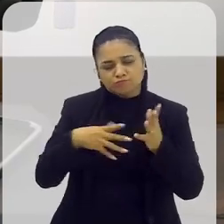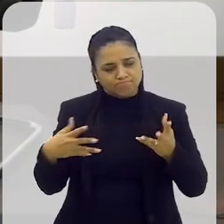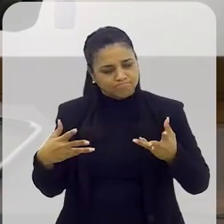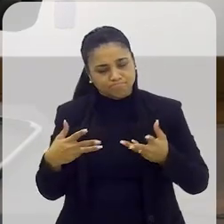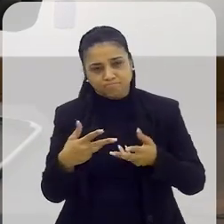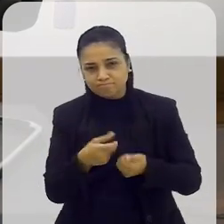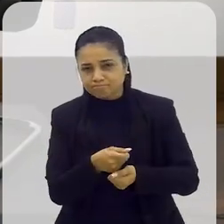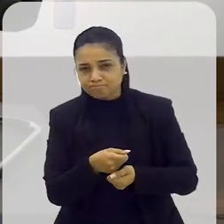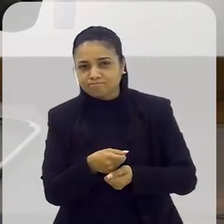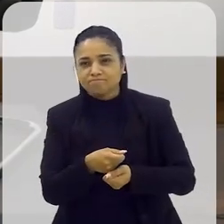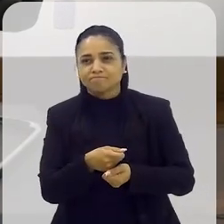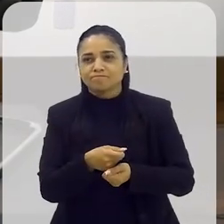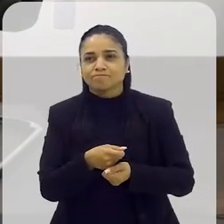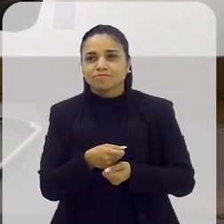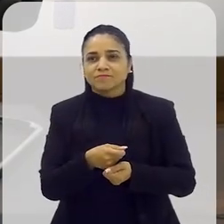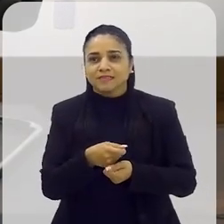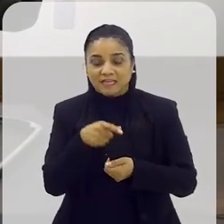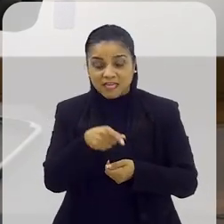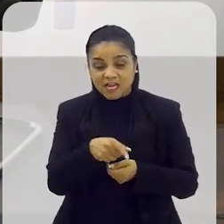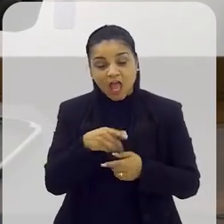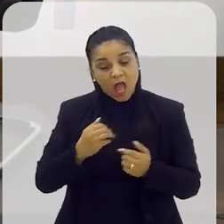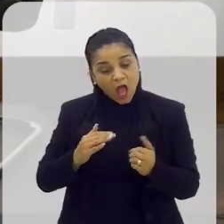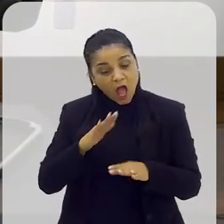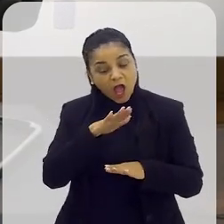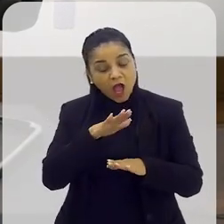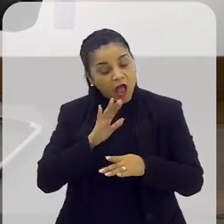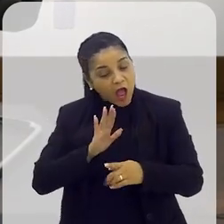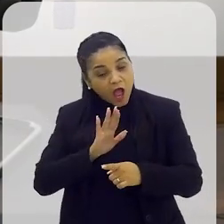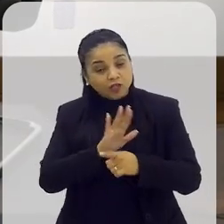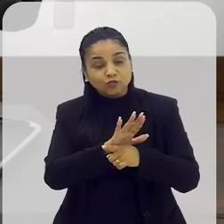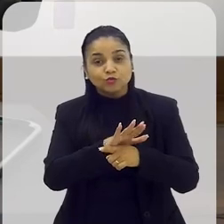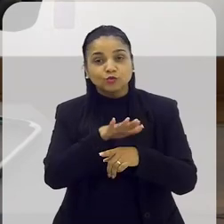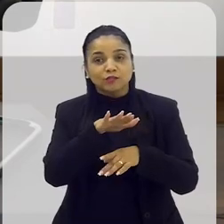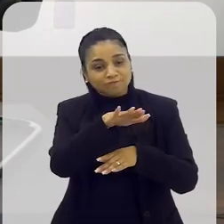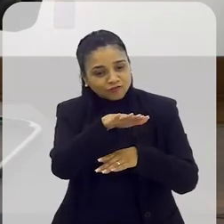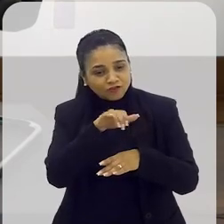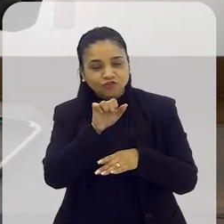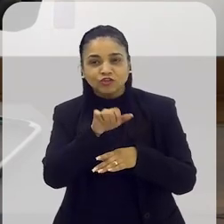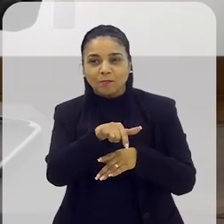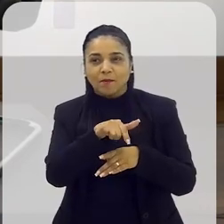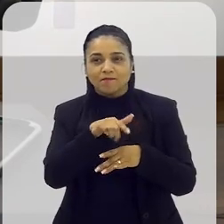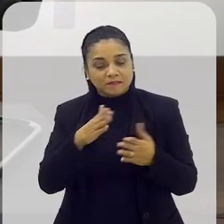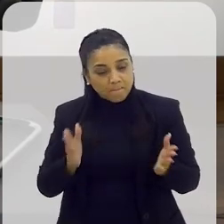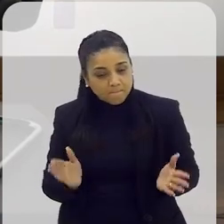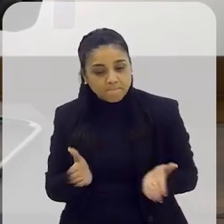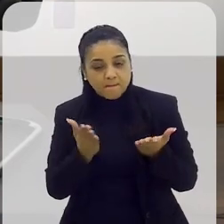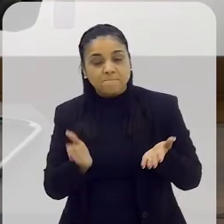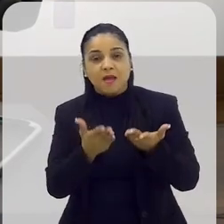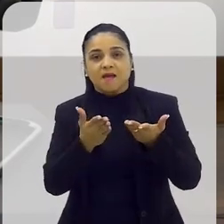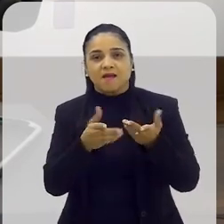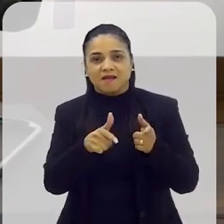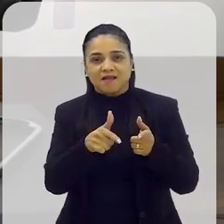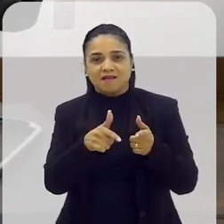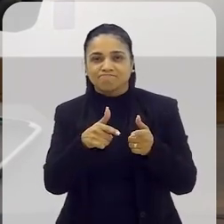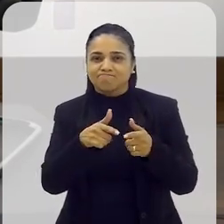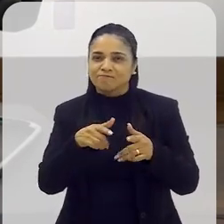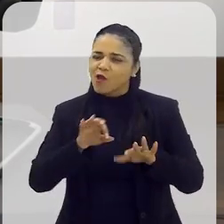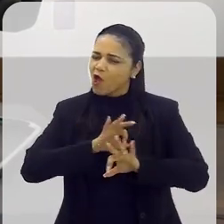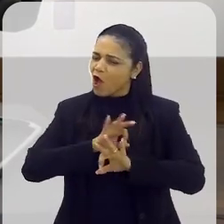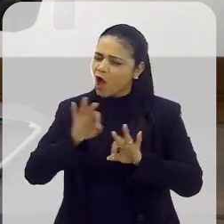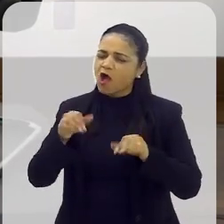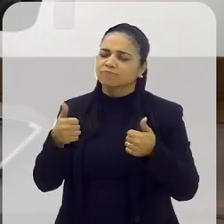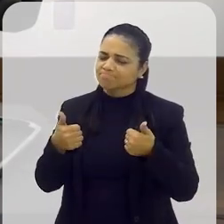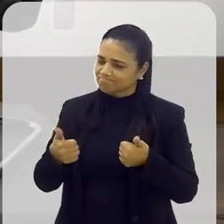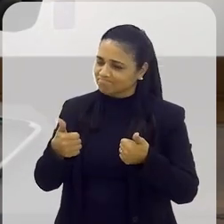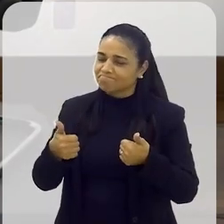projetos de muito... É porque ele te chama, ele ajuda a chamar o restante. É porque você precisa de um impulso para poder chamar. É muito